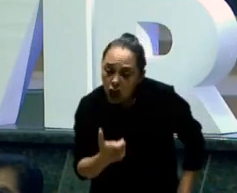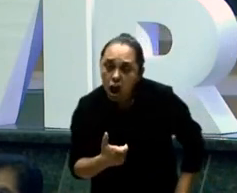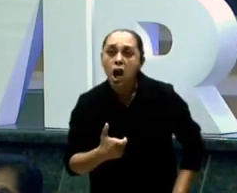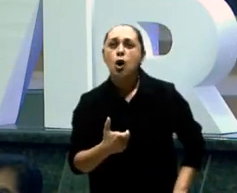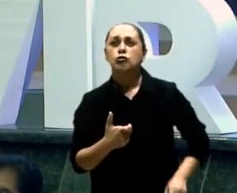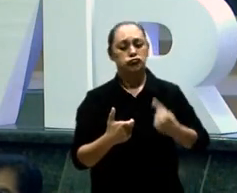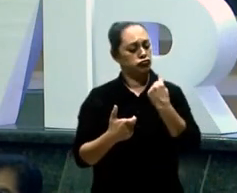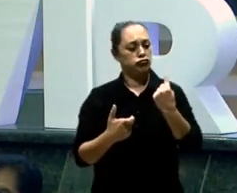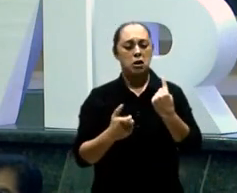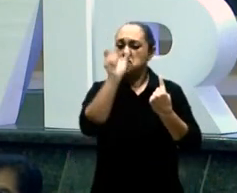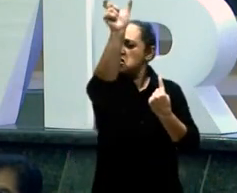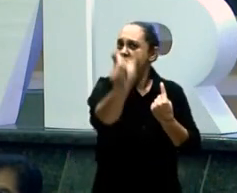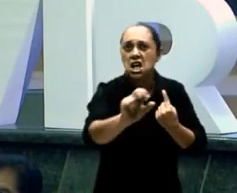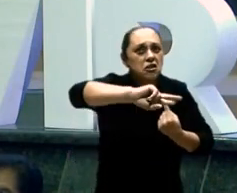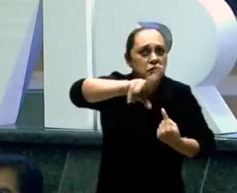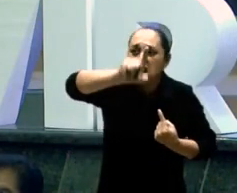você